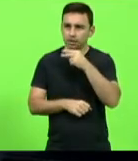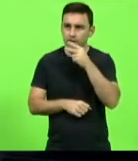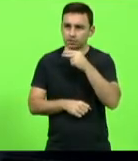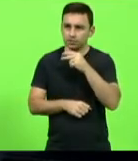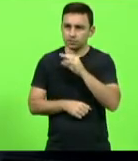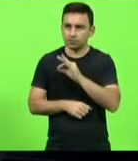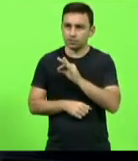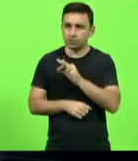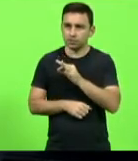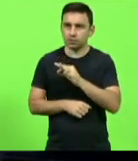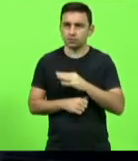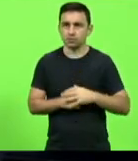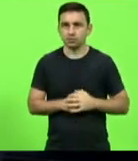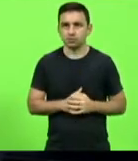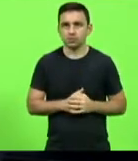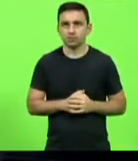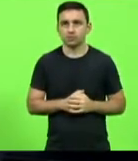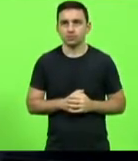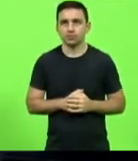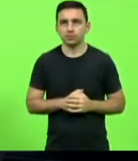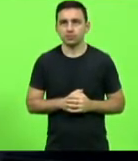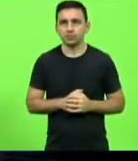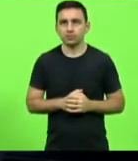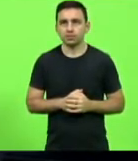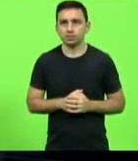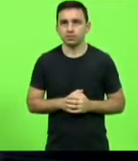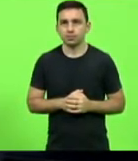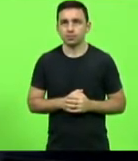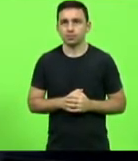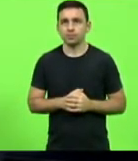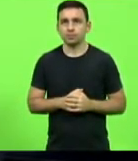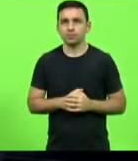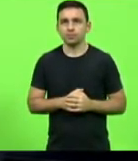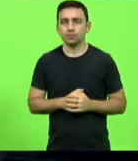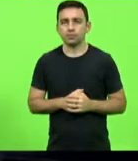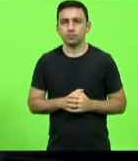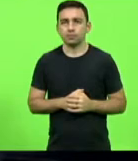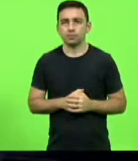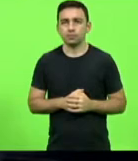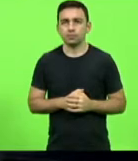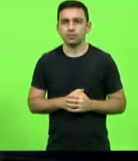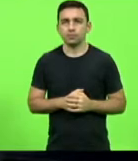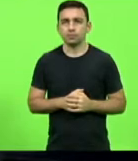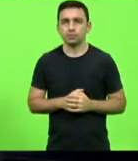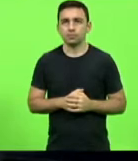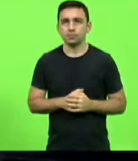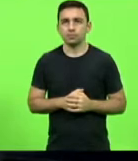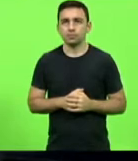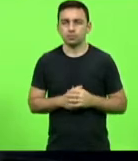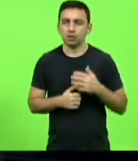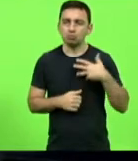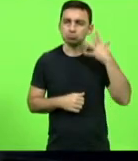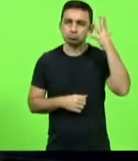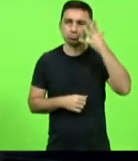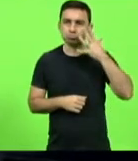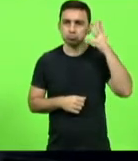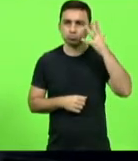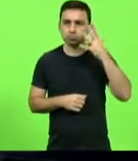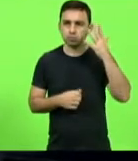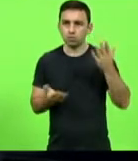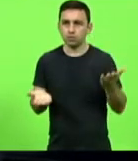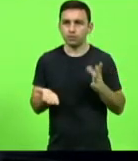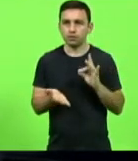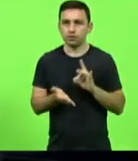não entendi ah tá entendi que vossa excelência queria falar então tá bom eu queria enquanto eu falo na verdade eu vou hoje eu vou